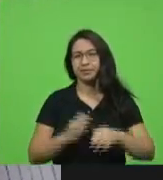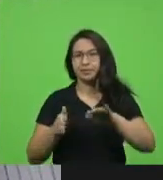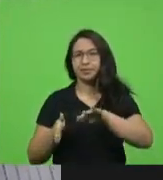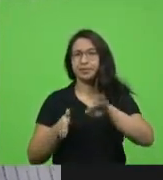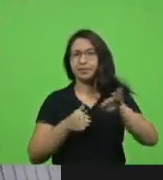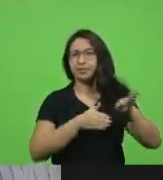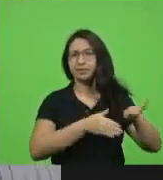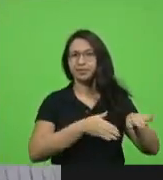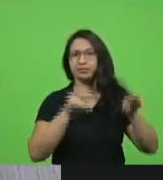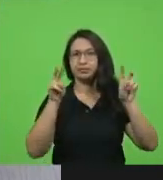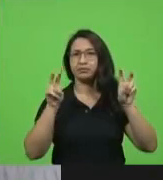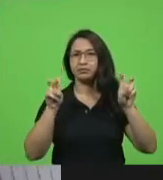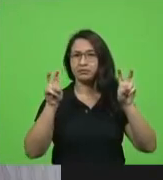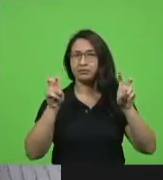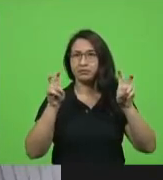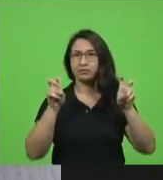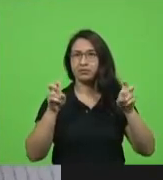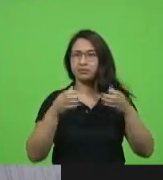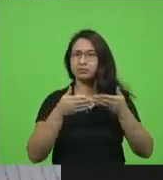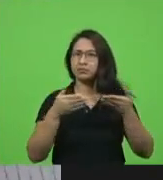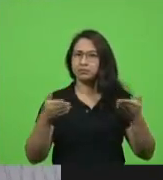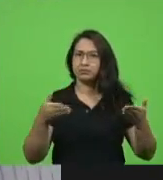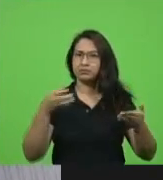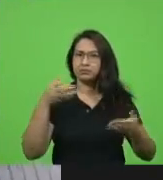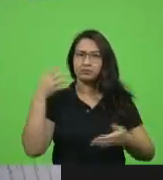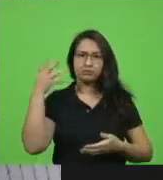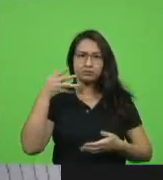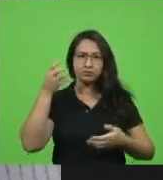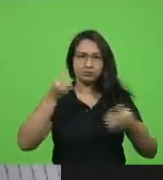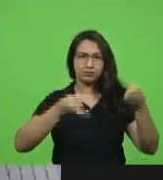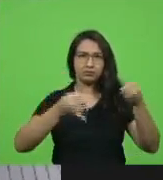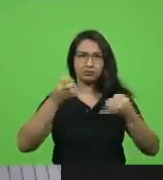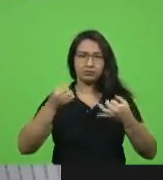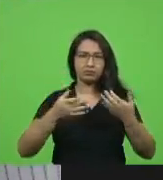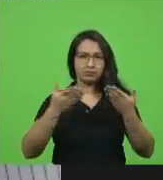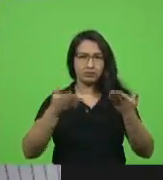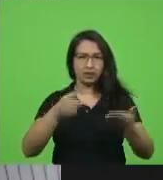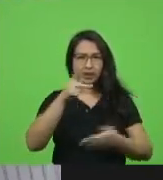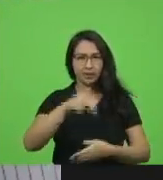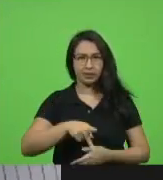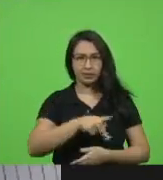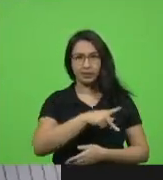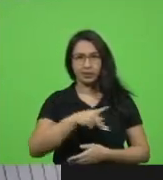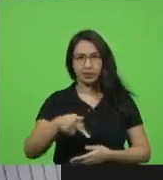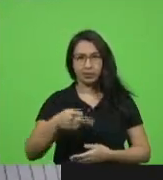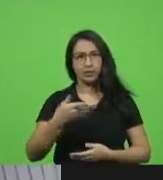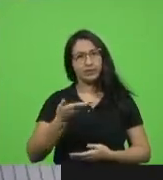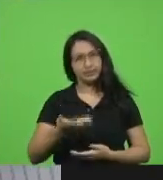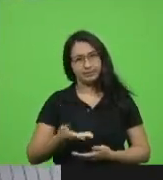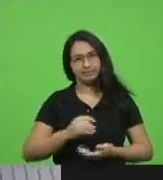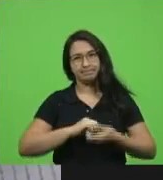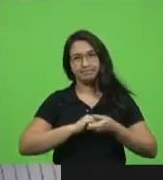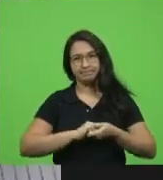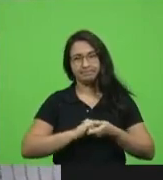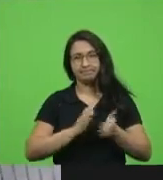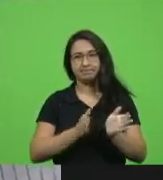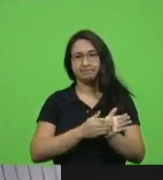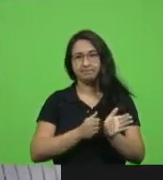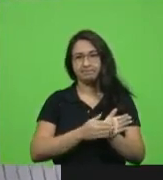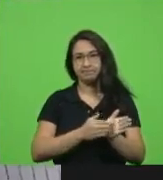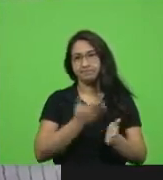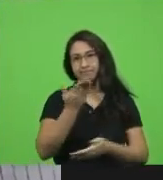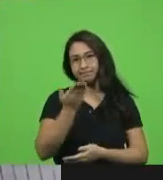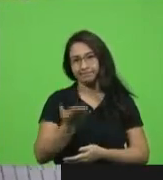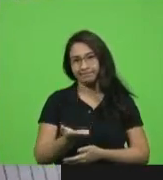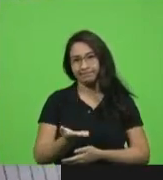aos pronunciamentos anteriores do deputado padre Pedro que eu quero cumprimentar parabenizar pelas suas